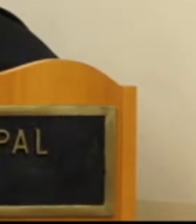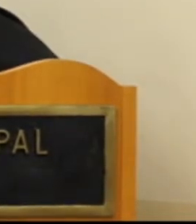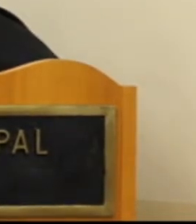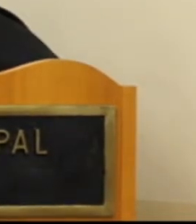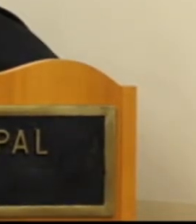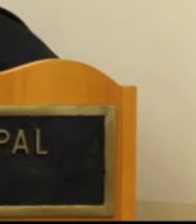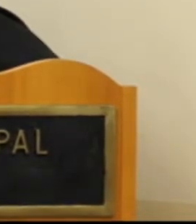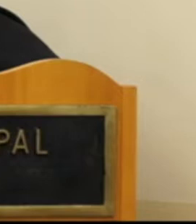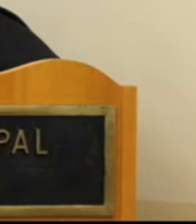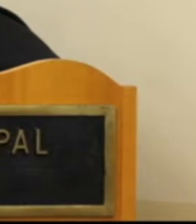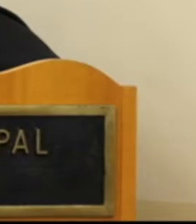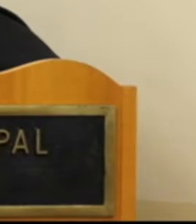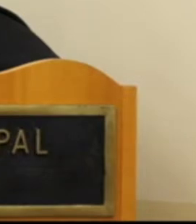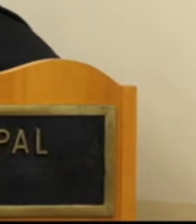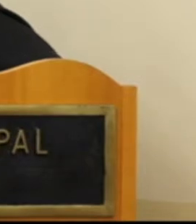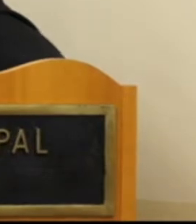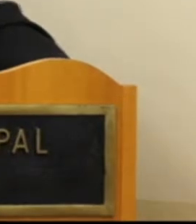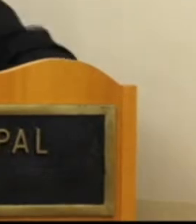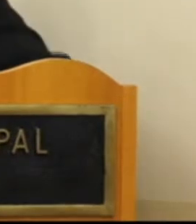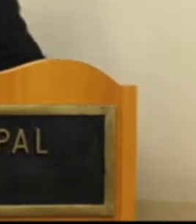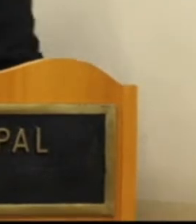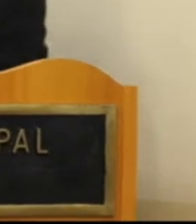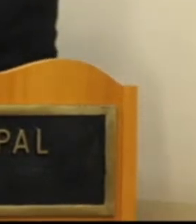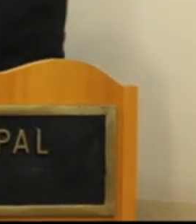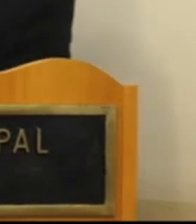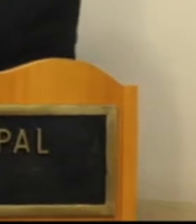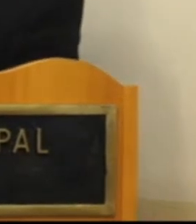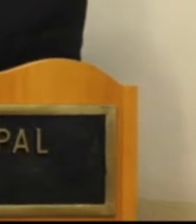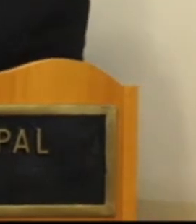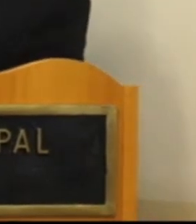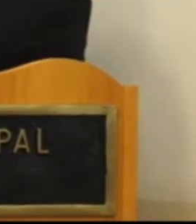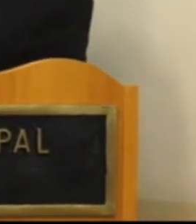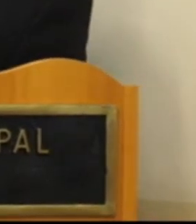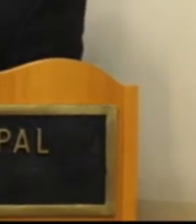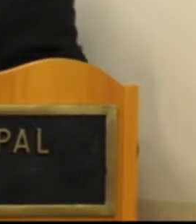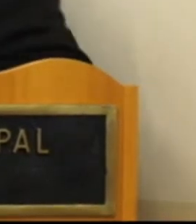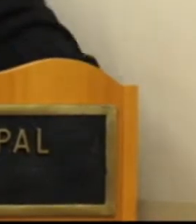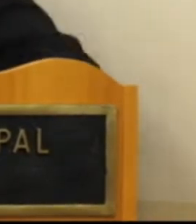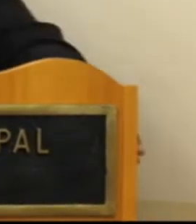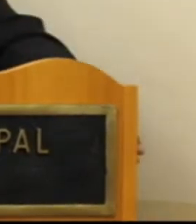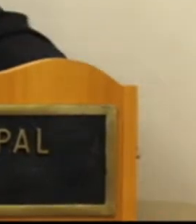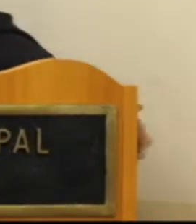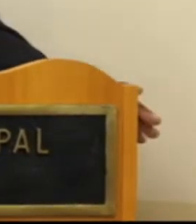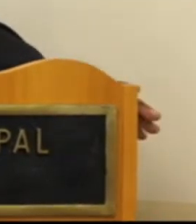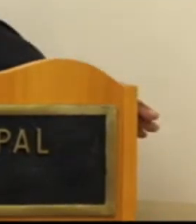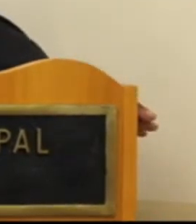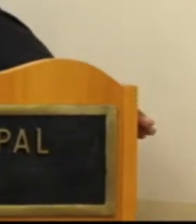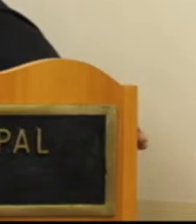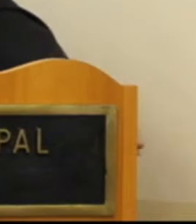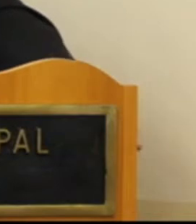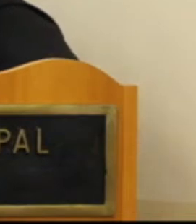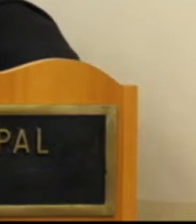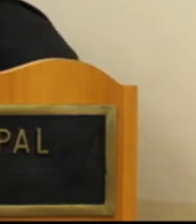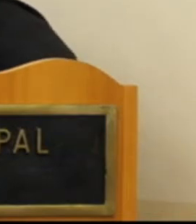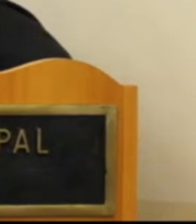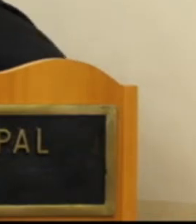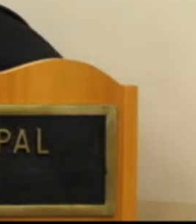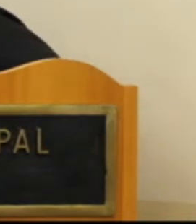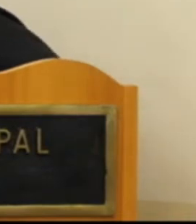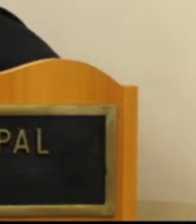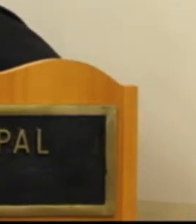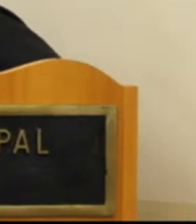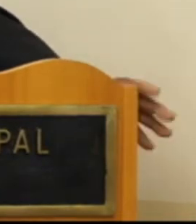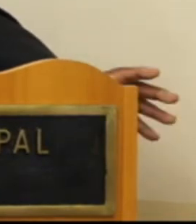momento. Inclusive, até eu quero passar o vídeo aí, acho que está demorando um pouquinho, mas eu estou falando de hoje já que esse programa é um programa muito bom.